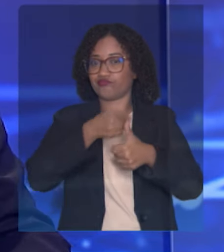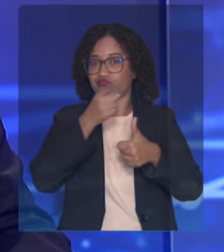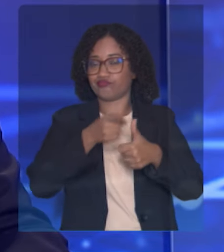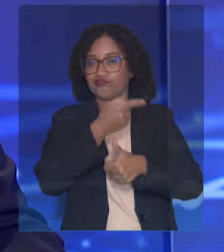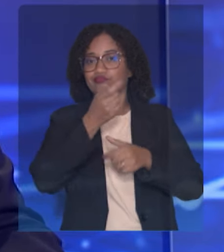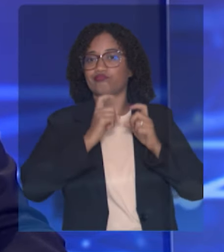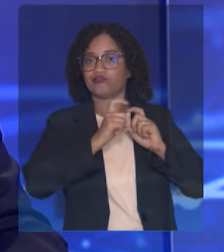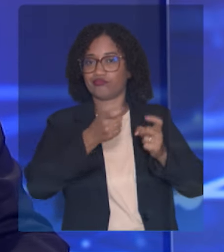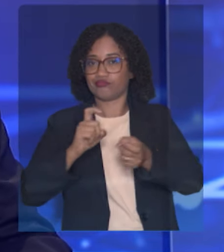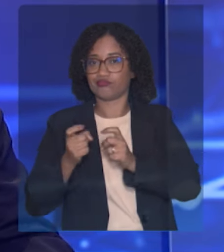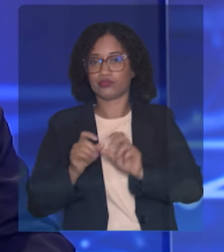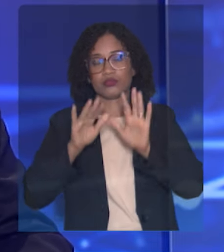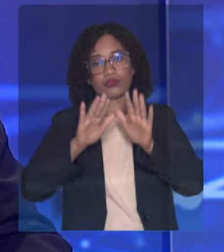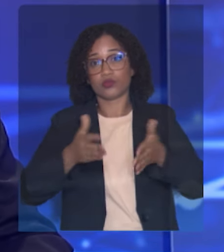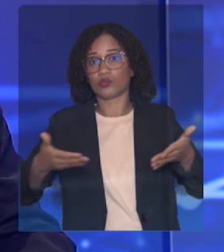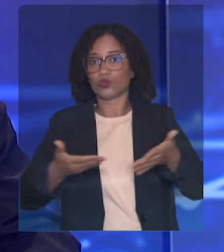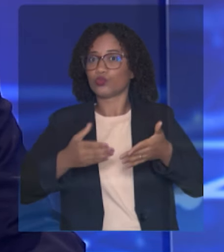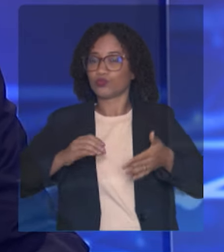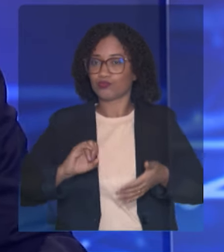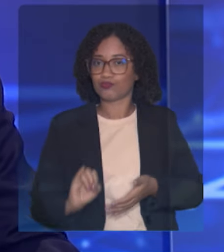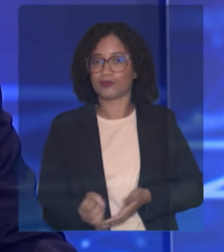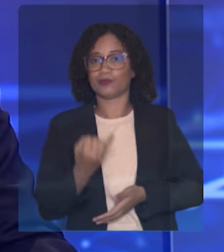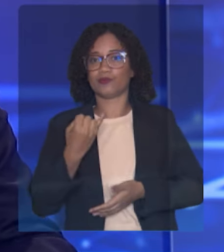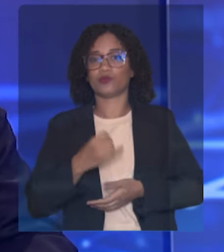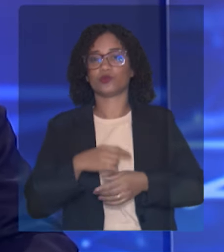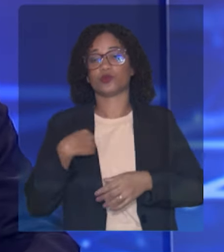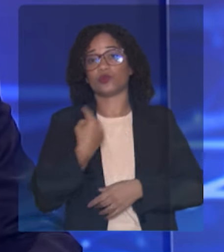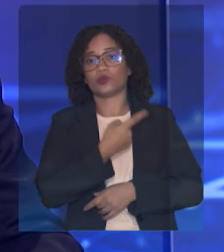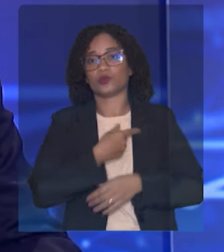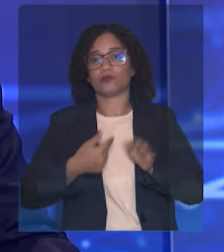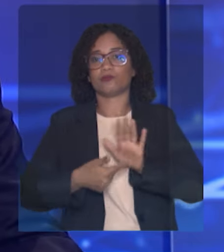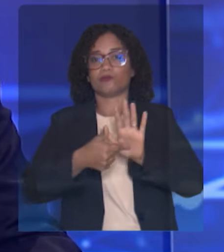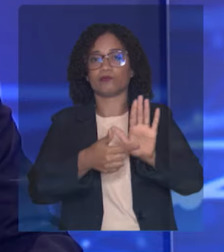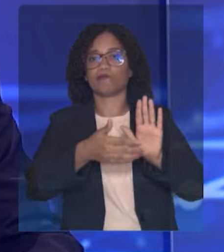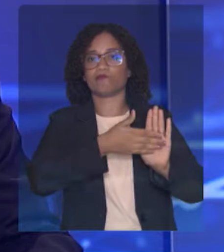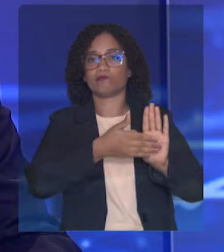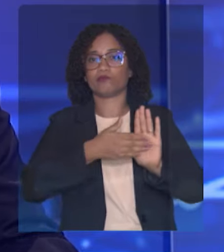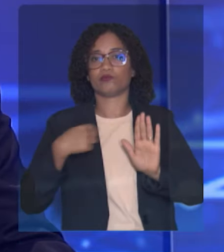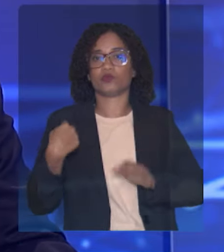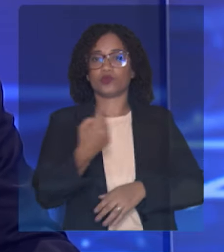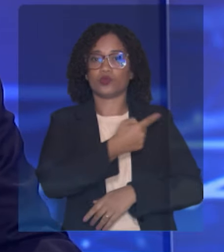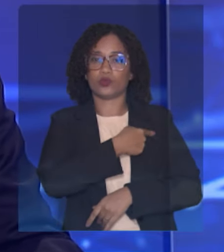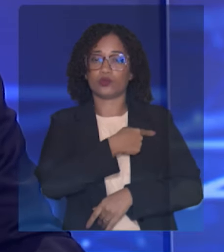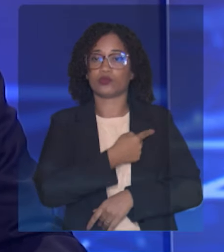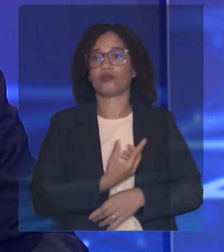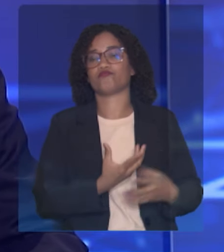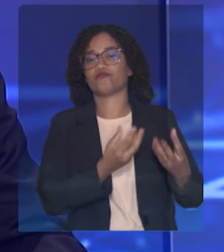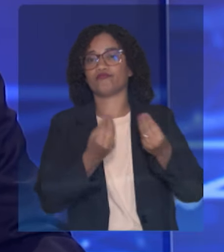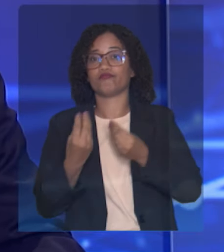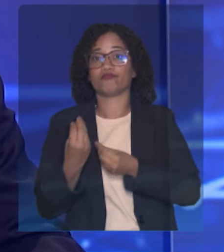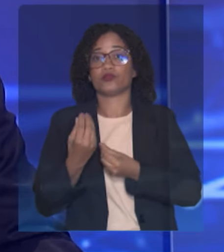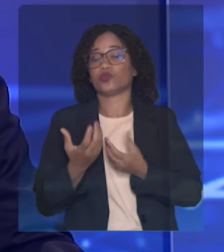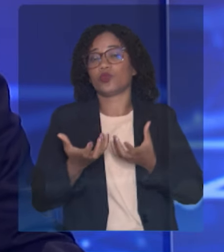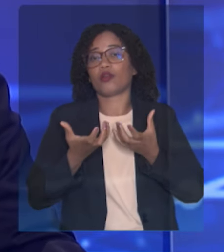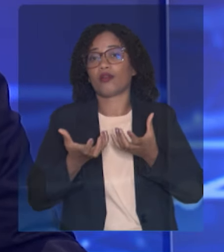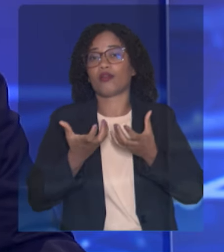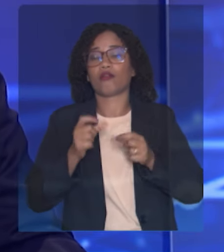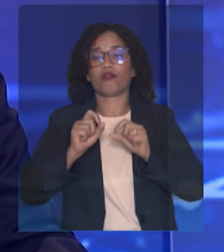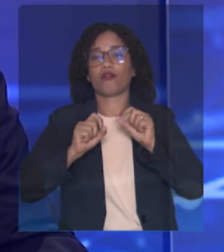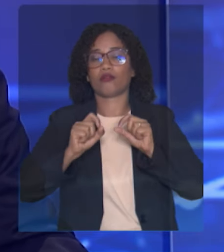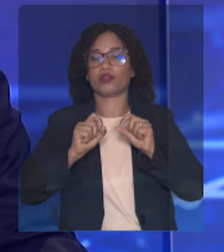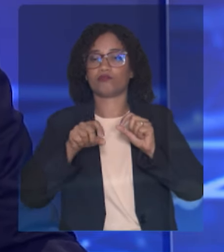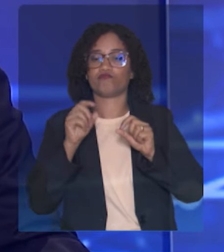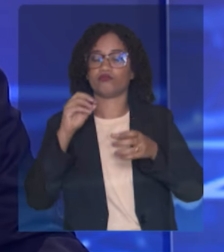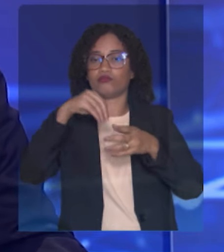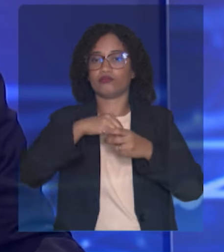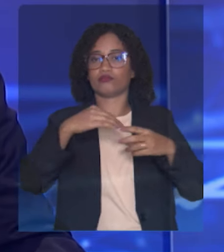temos de apresentar as nossas propostas, o que queremos para a cidade do Salvador, diferentemente do que aqui está. Eu